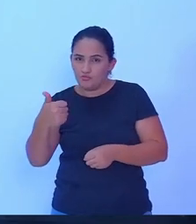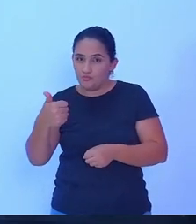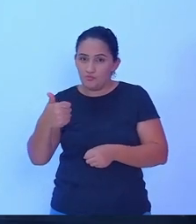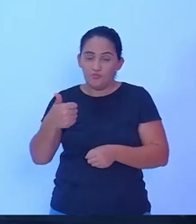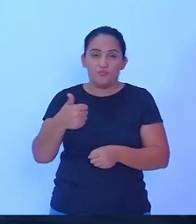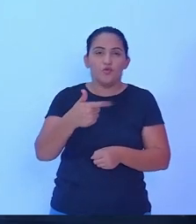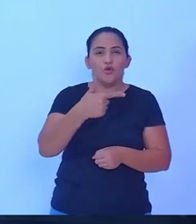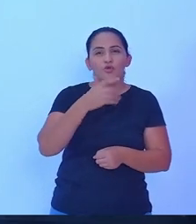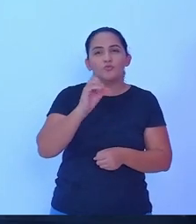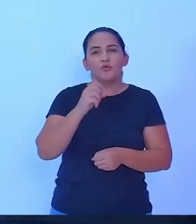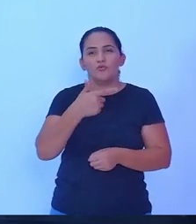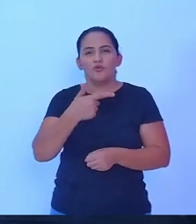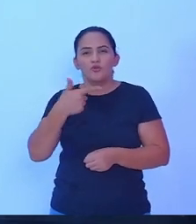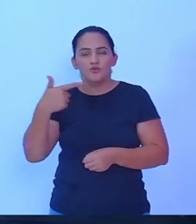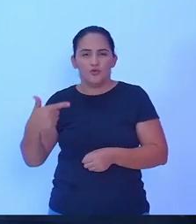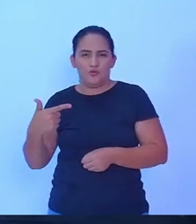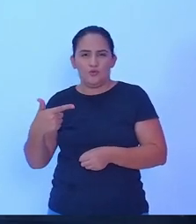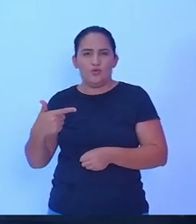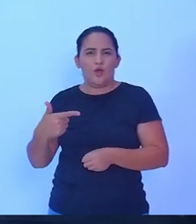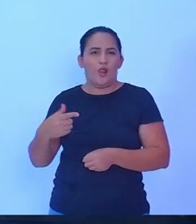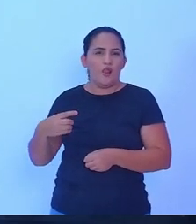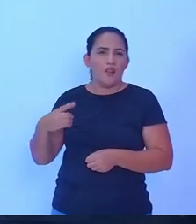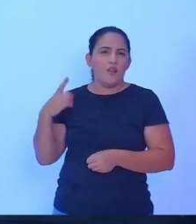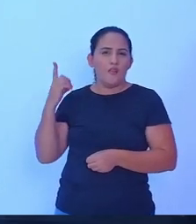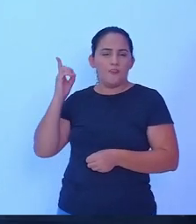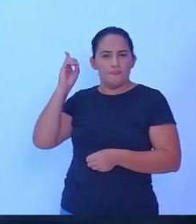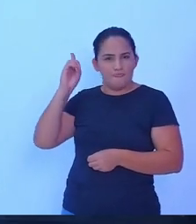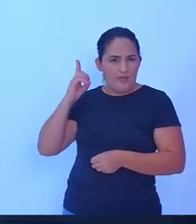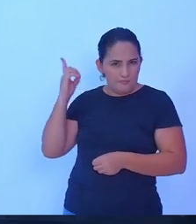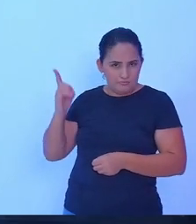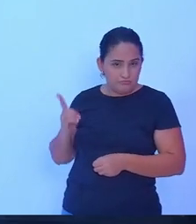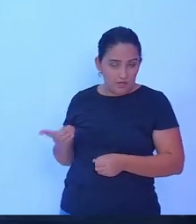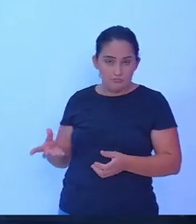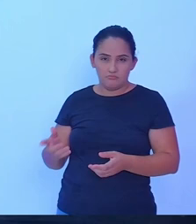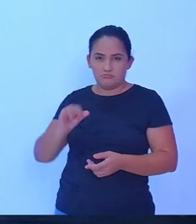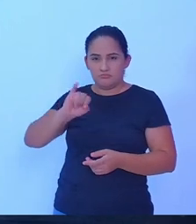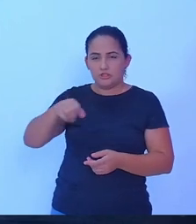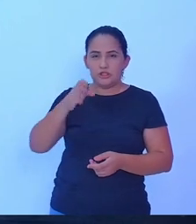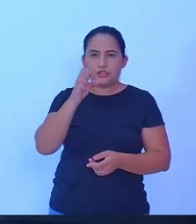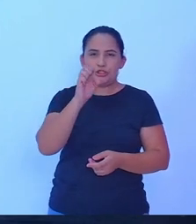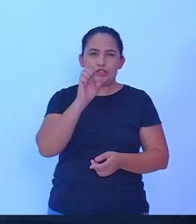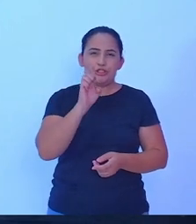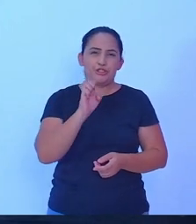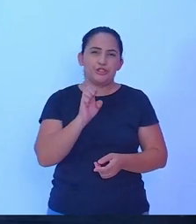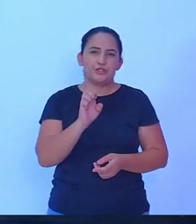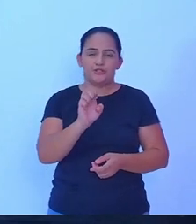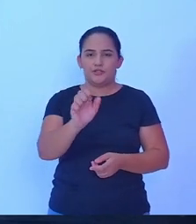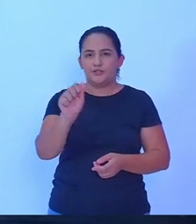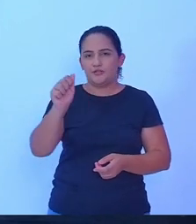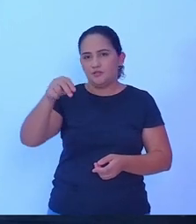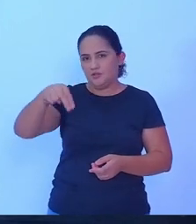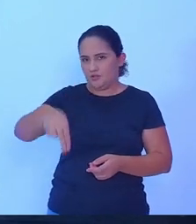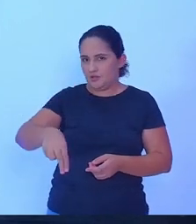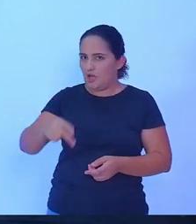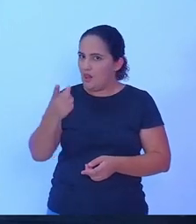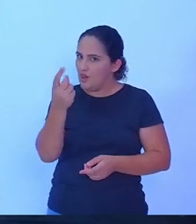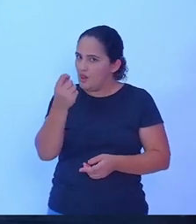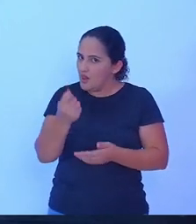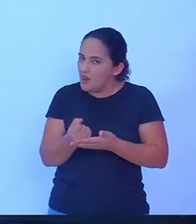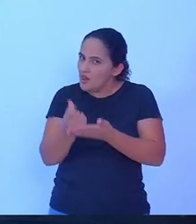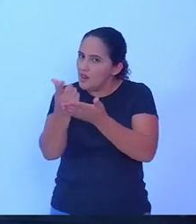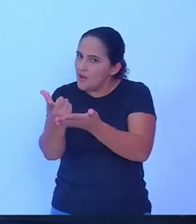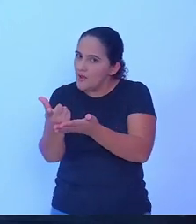recurso, o deputado Jean Oliveira mandou para o município, através da Secretaria de Agricultura, um recurso para o PAA. Esse